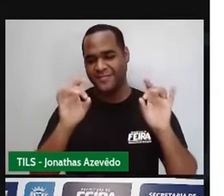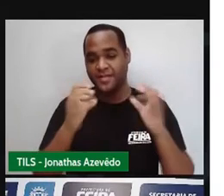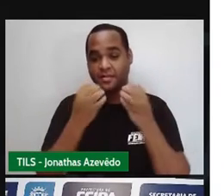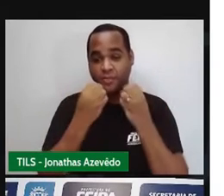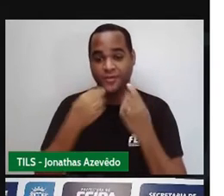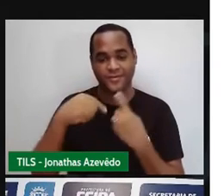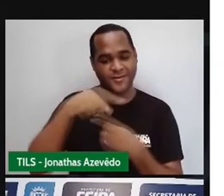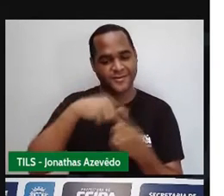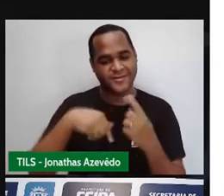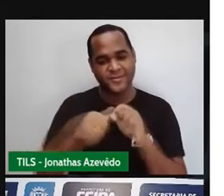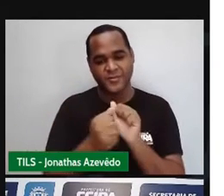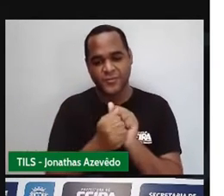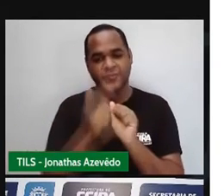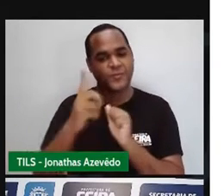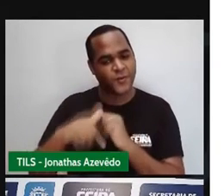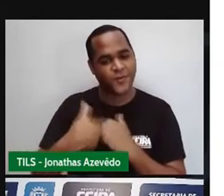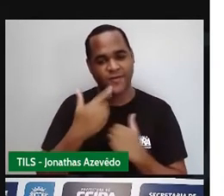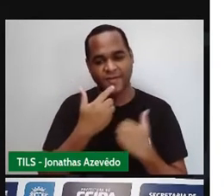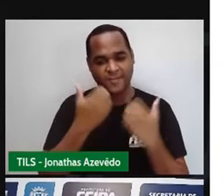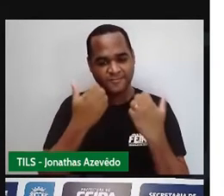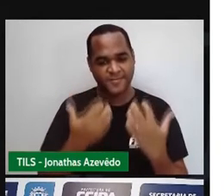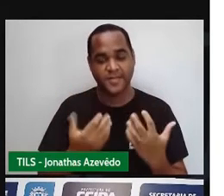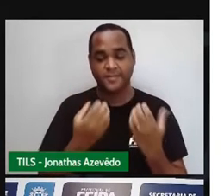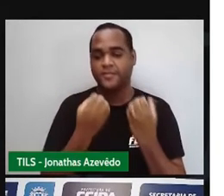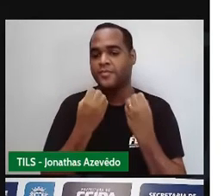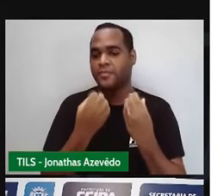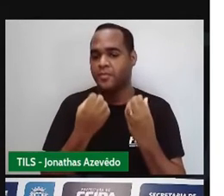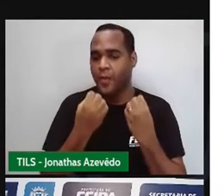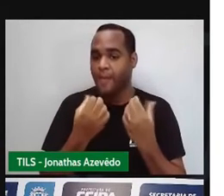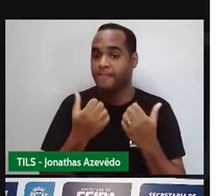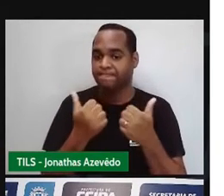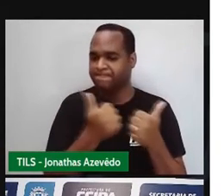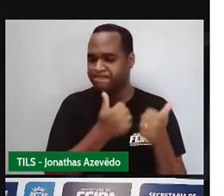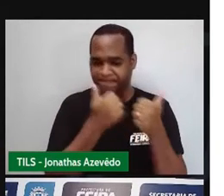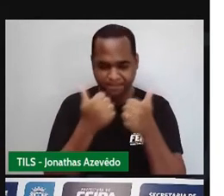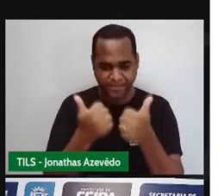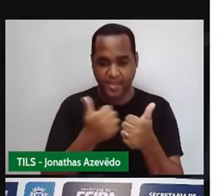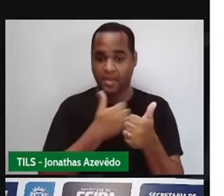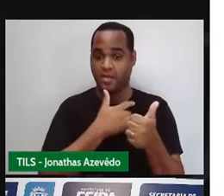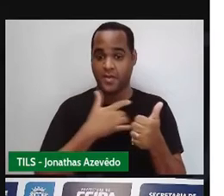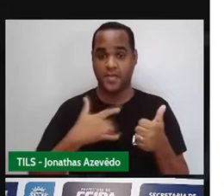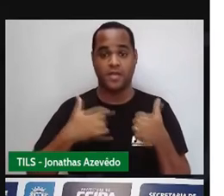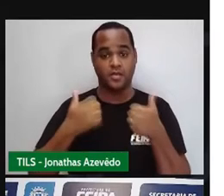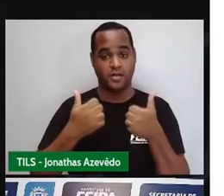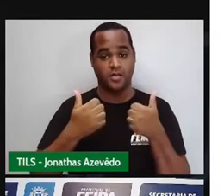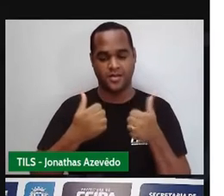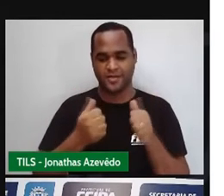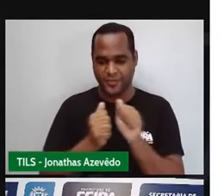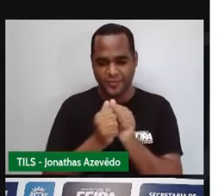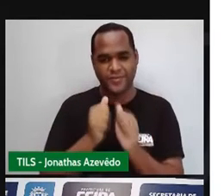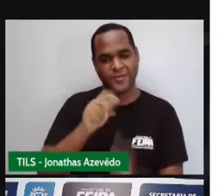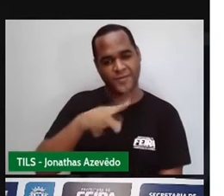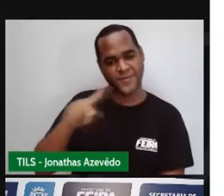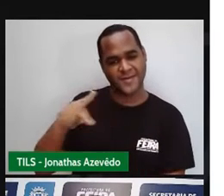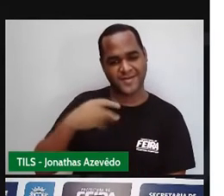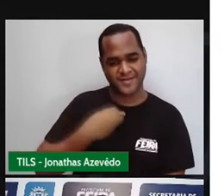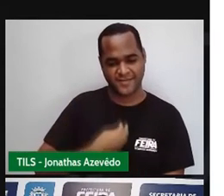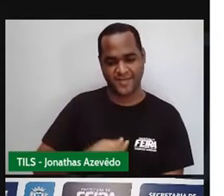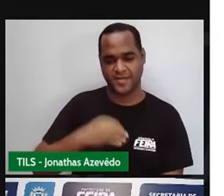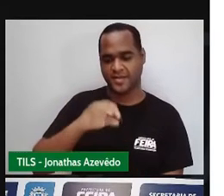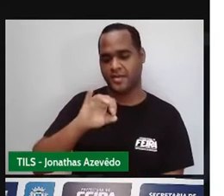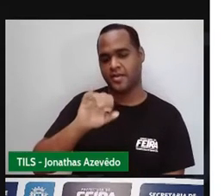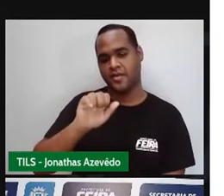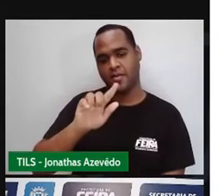estarmos aqui mais uma vez. Bom, tudo bem com você? Tudo bem comigo? Você já me conhece, eu sou o